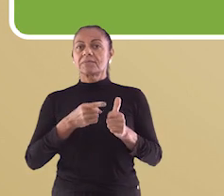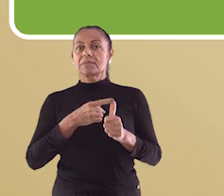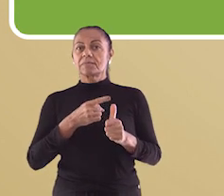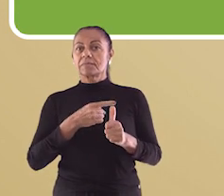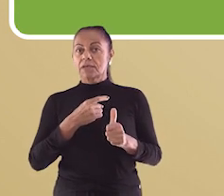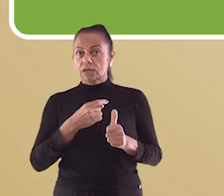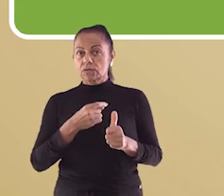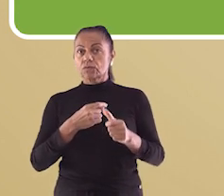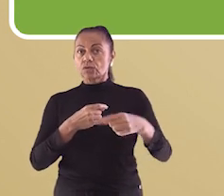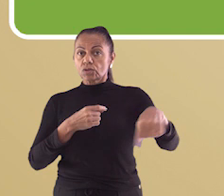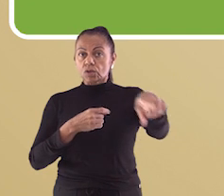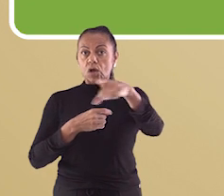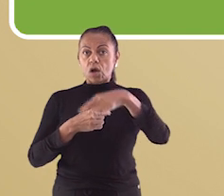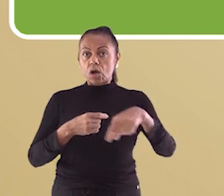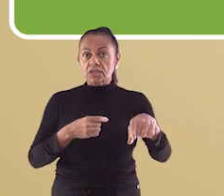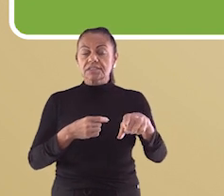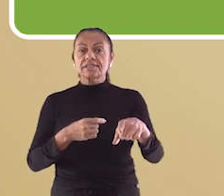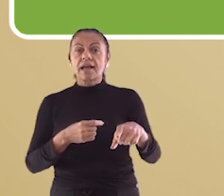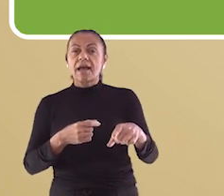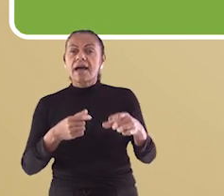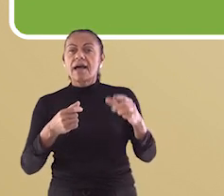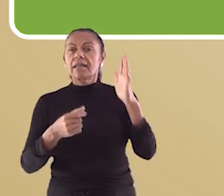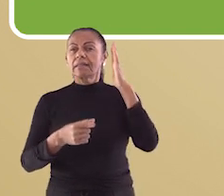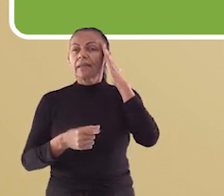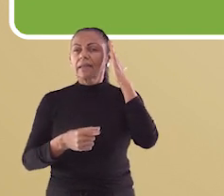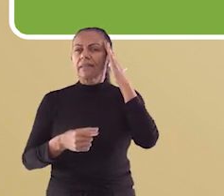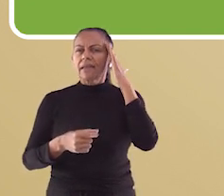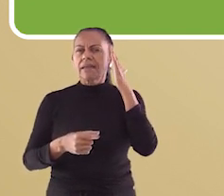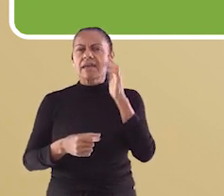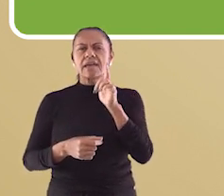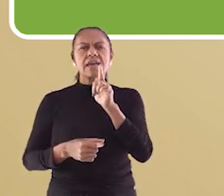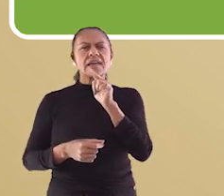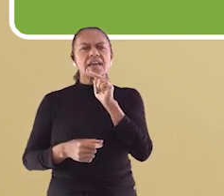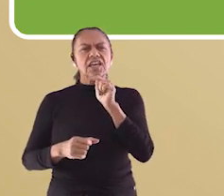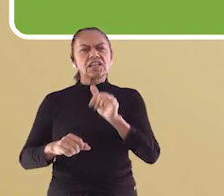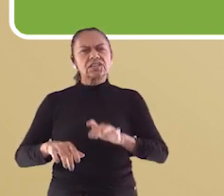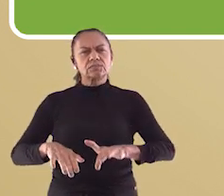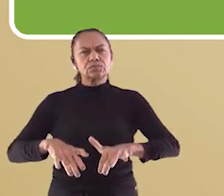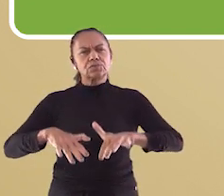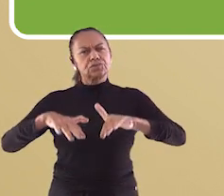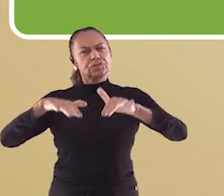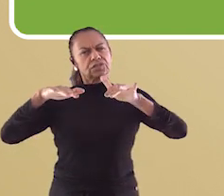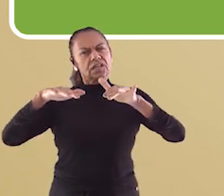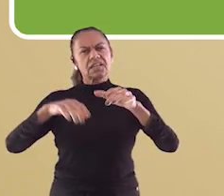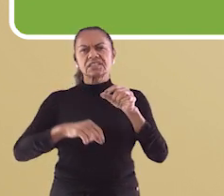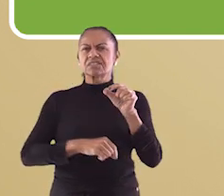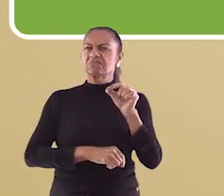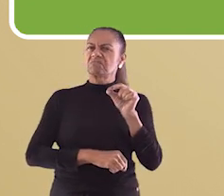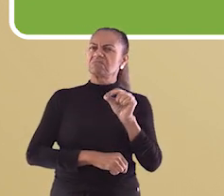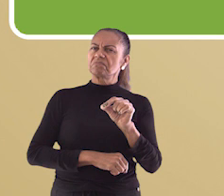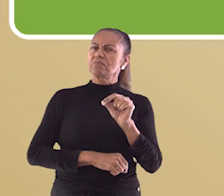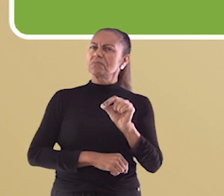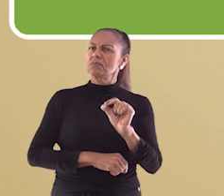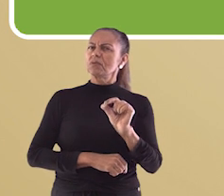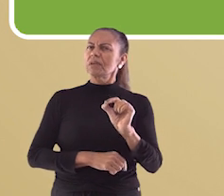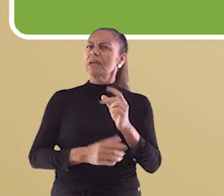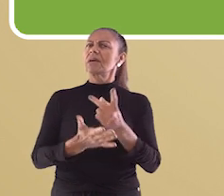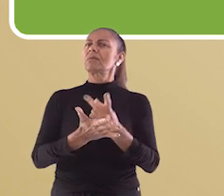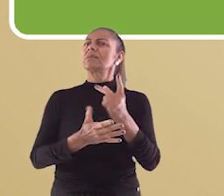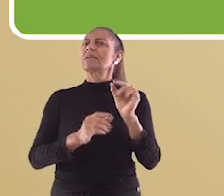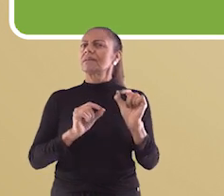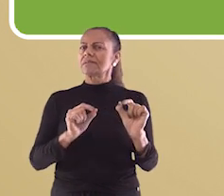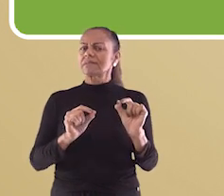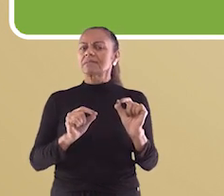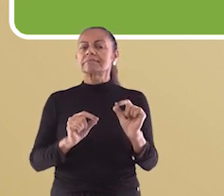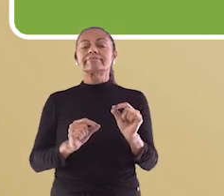Primeiro, vamos entender o que são enchentes e por que elas acontecem. As enchentes são catástrofes que,